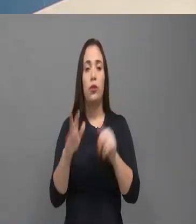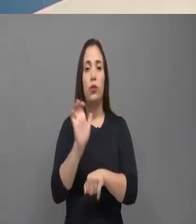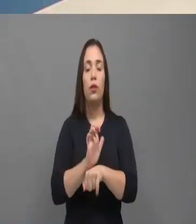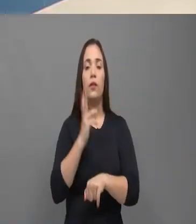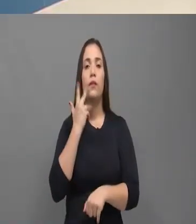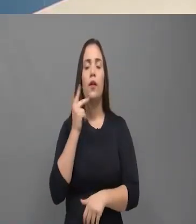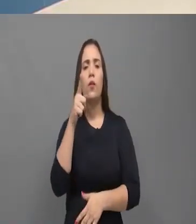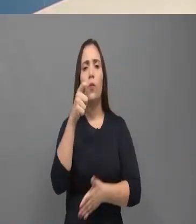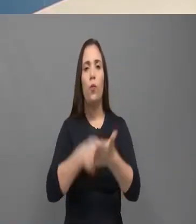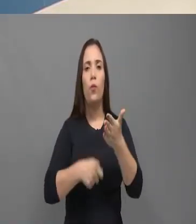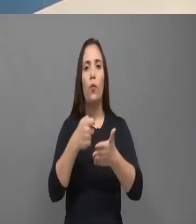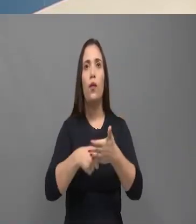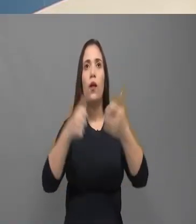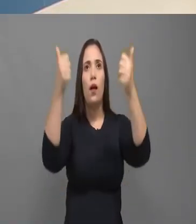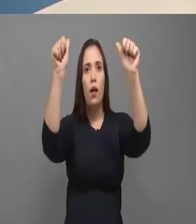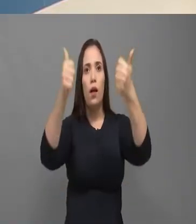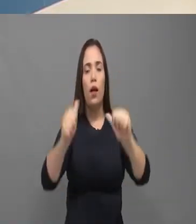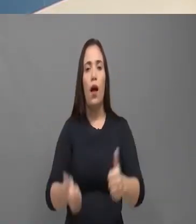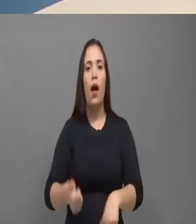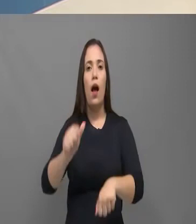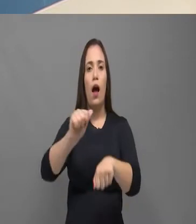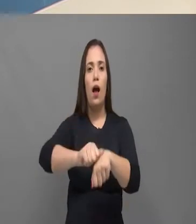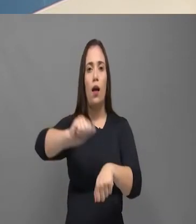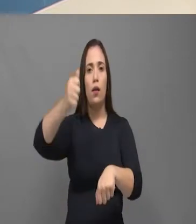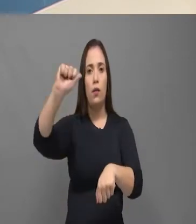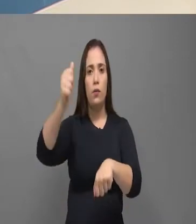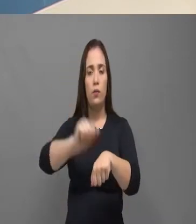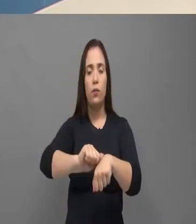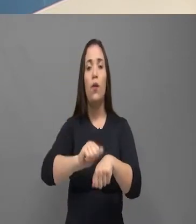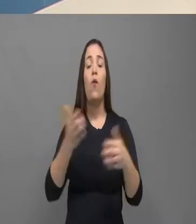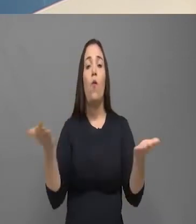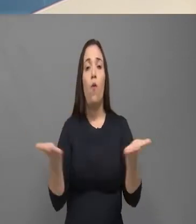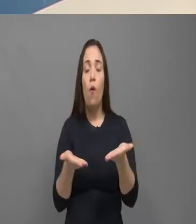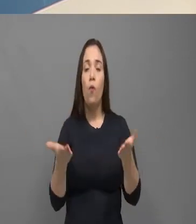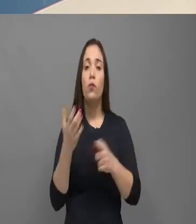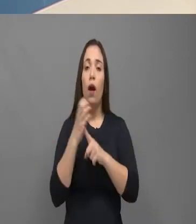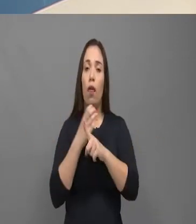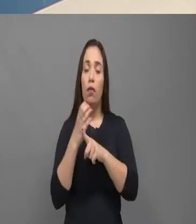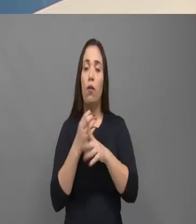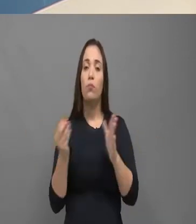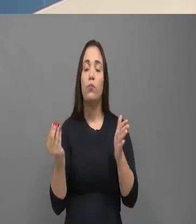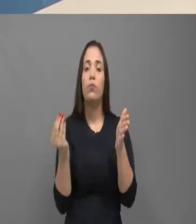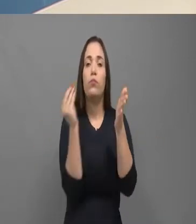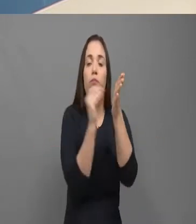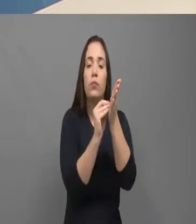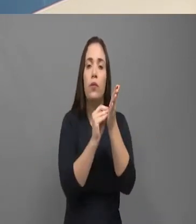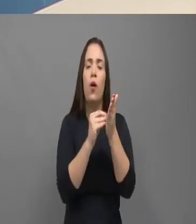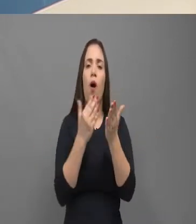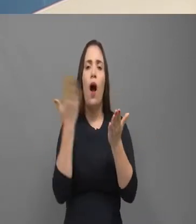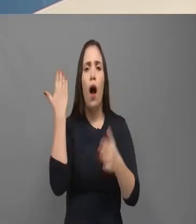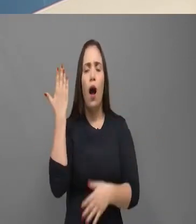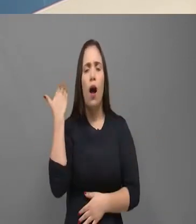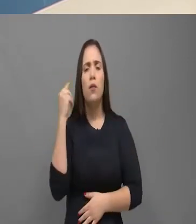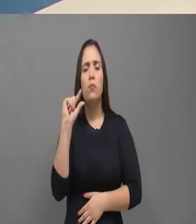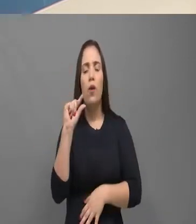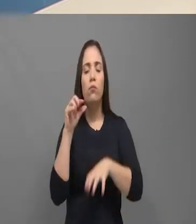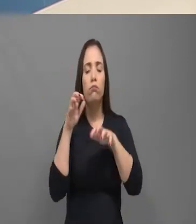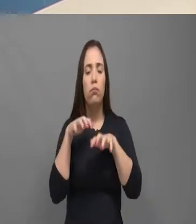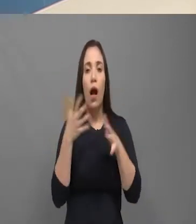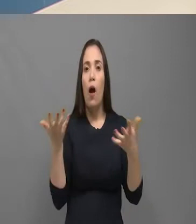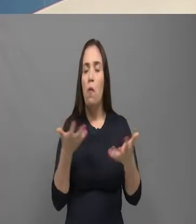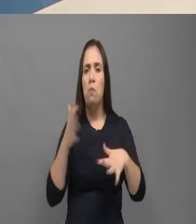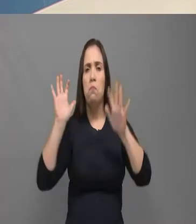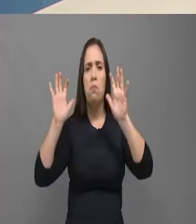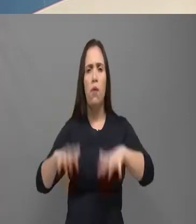evento católico do Brasil. Antes de eu ir para o terceiro bloco, eu queria só falar sobre isso. Na última caminhada foram mais de 2 milhões